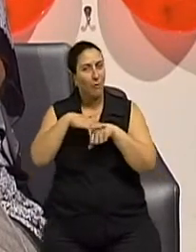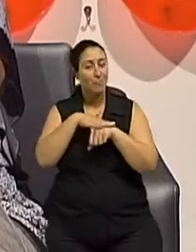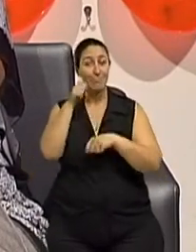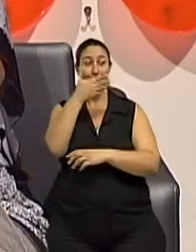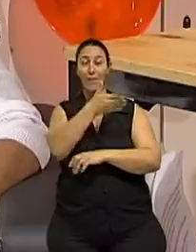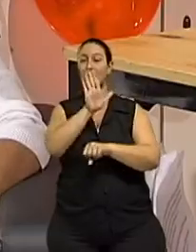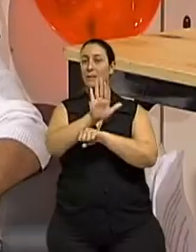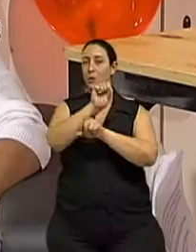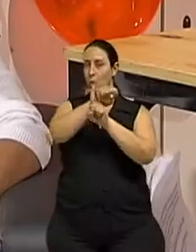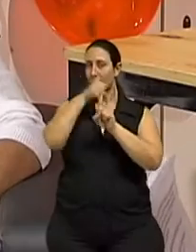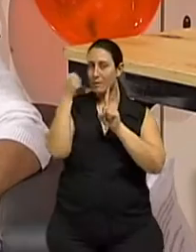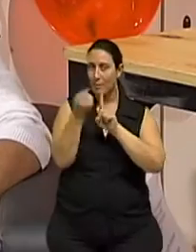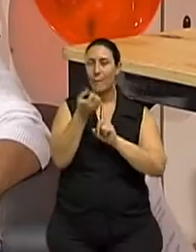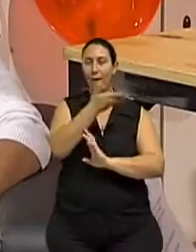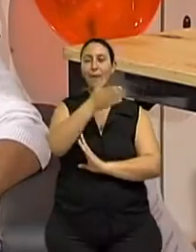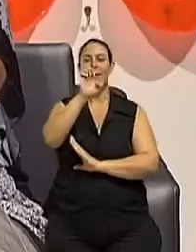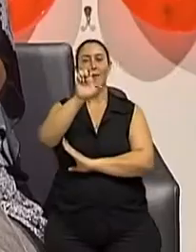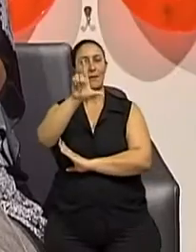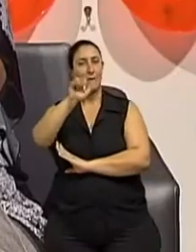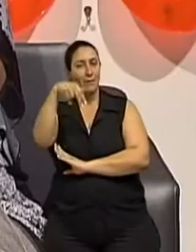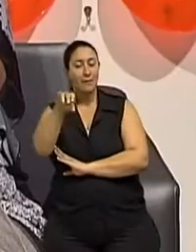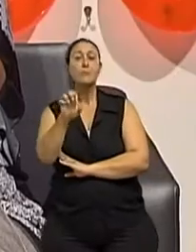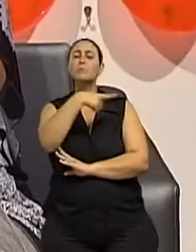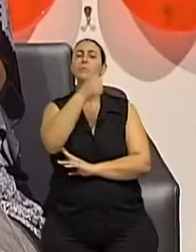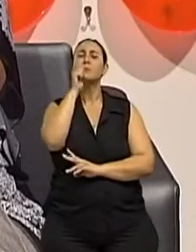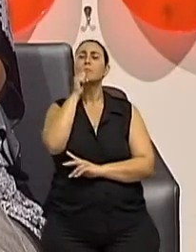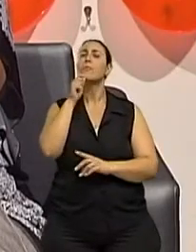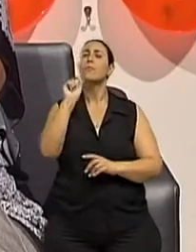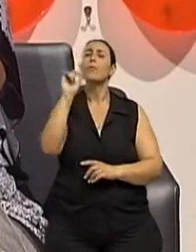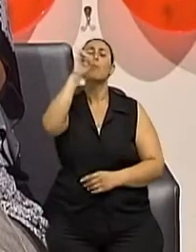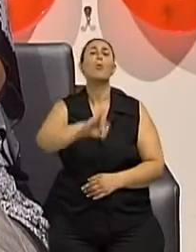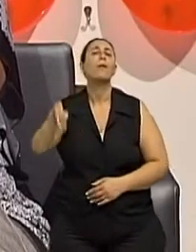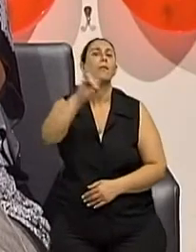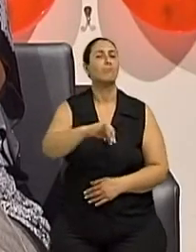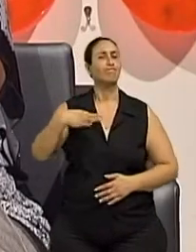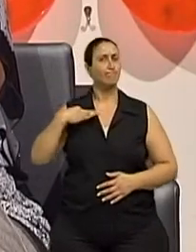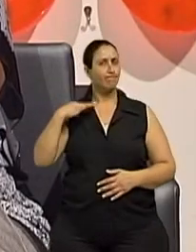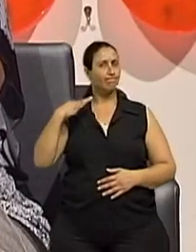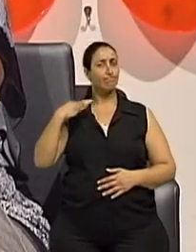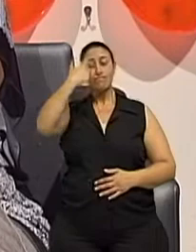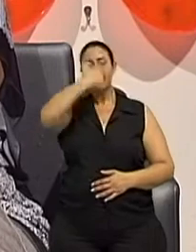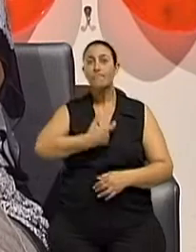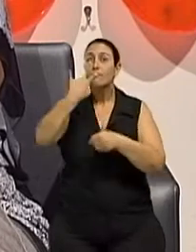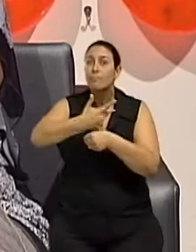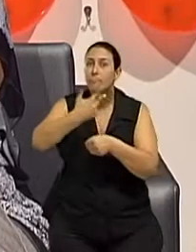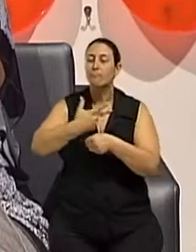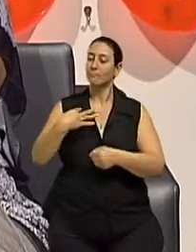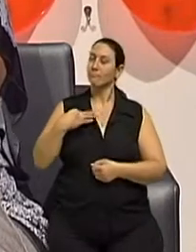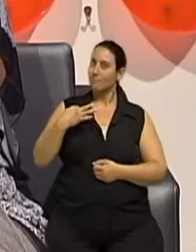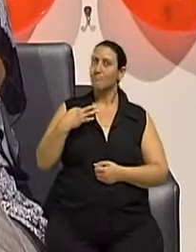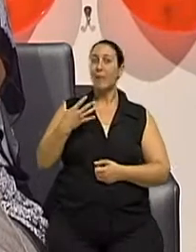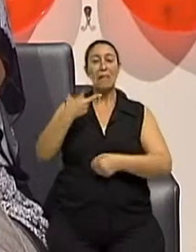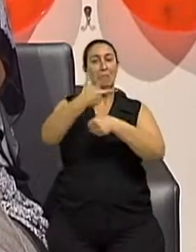social e gerontólogo Eliane Blesman sobre a importância do voluntariado na terceira idade, quem sabe na quarta, né?